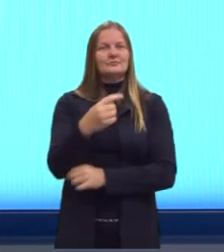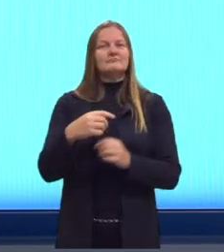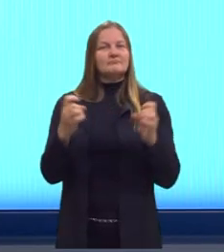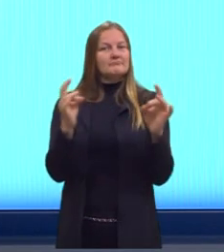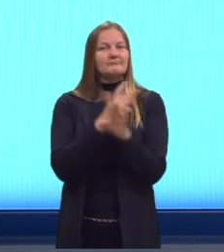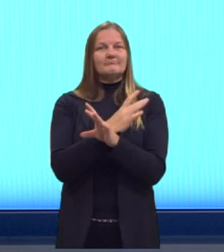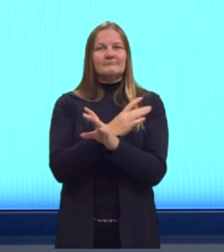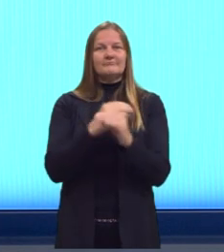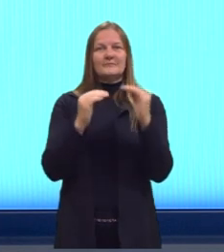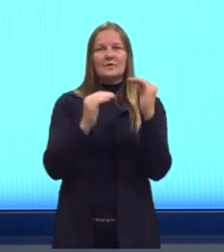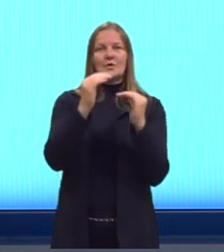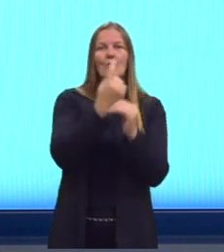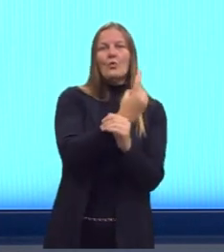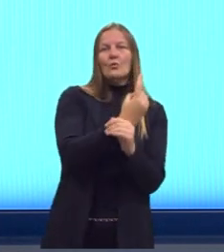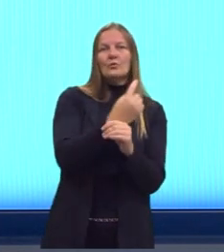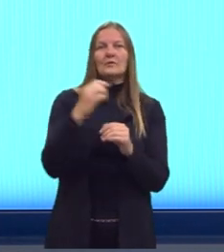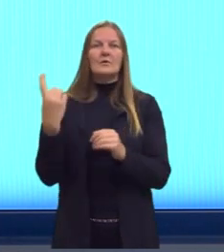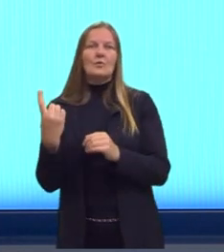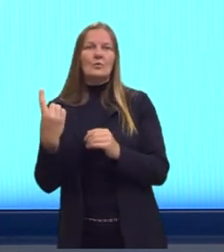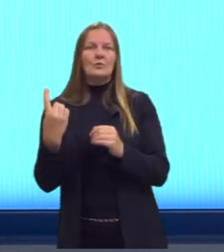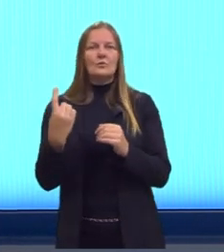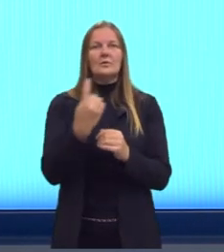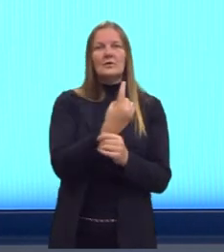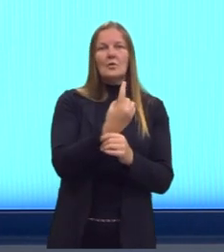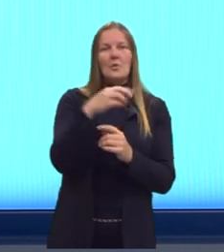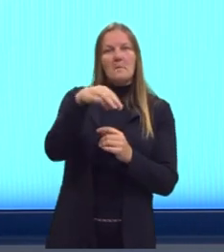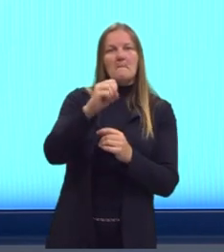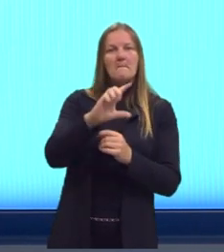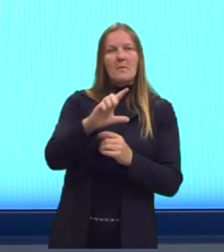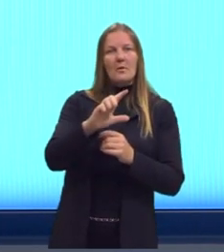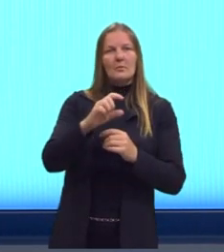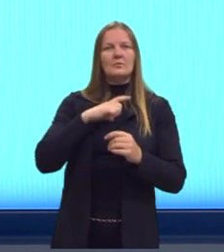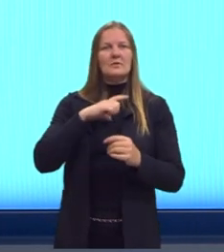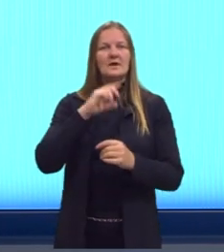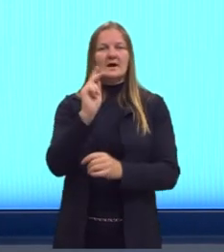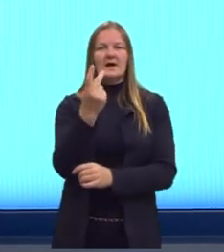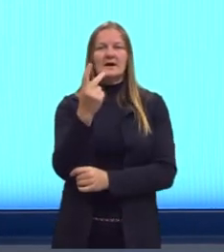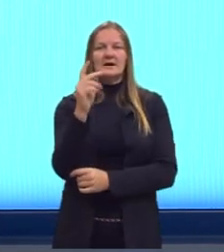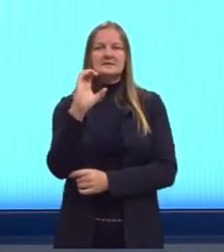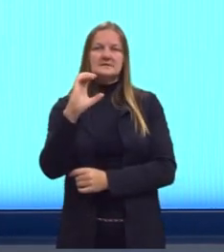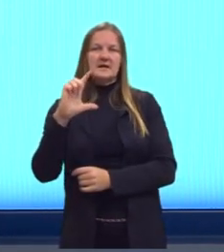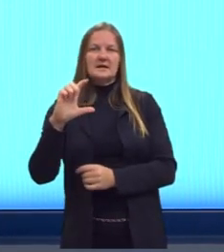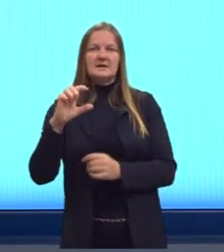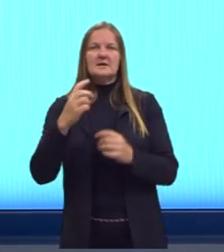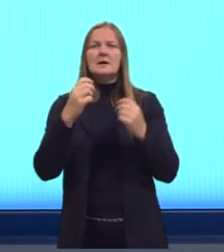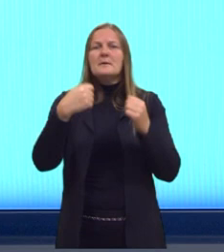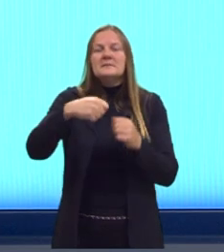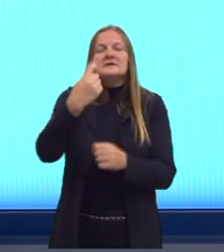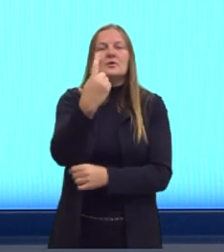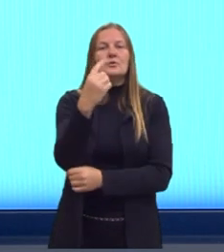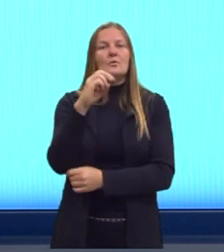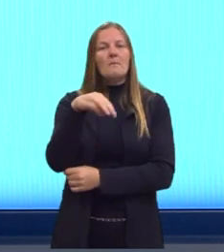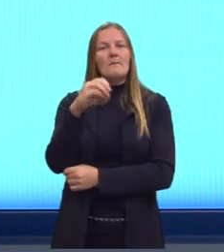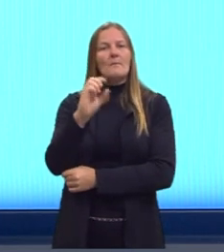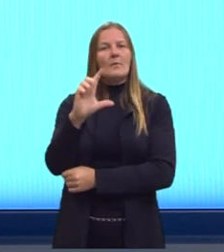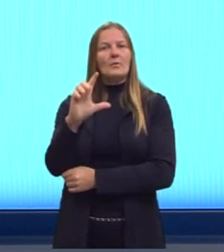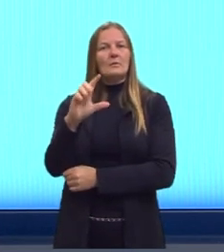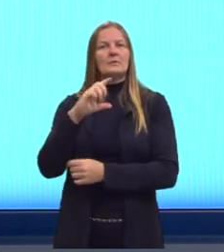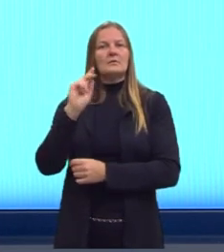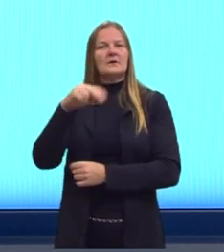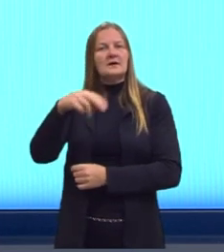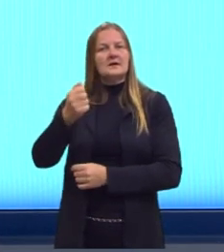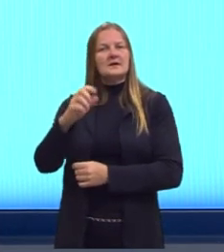para 1. A cada 1 mol de HCl, eu preciso de 1 mol de